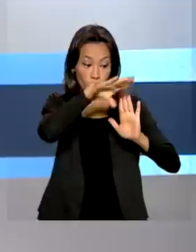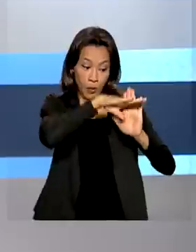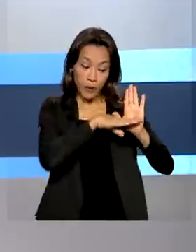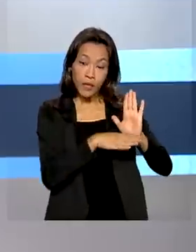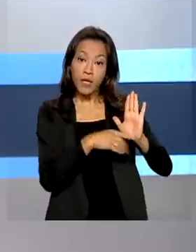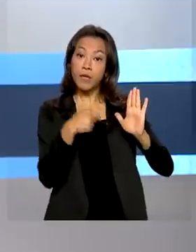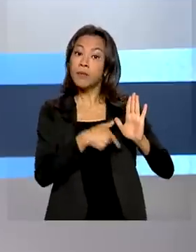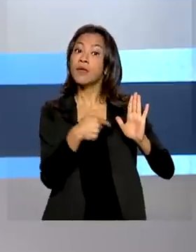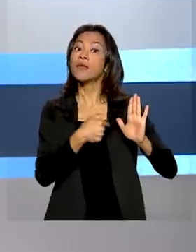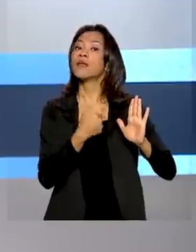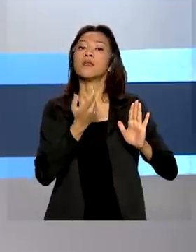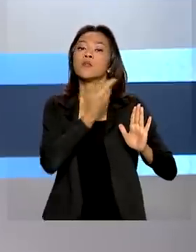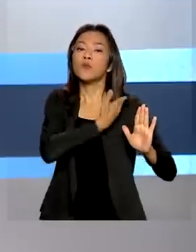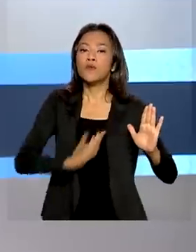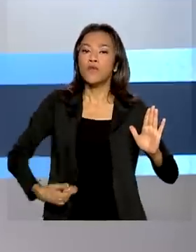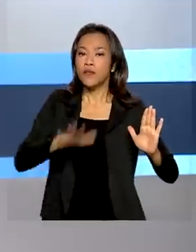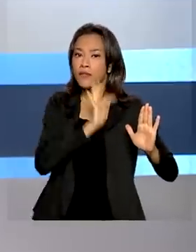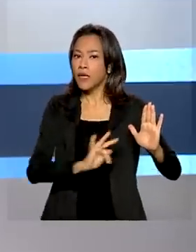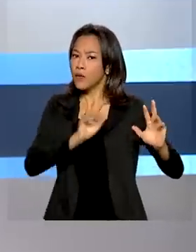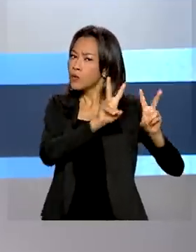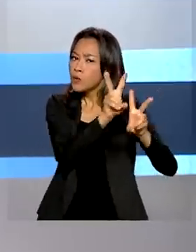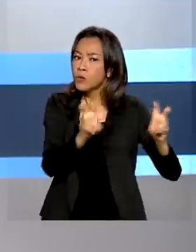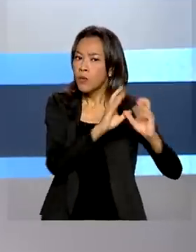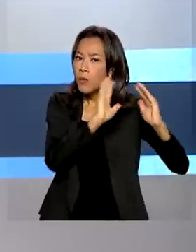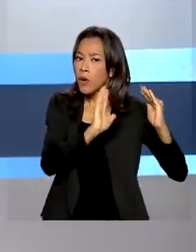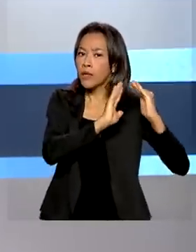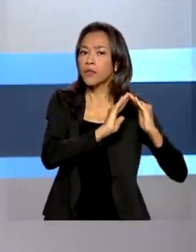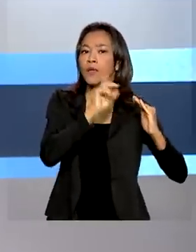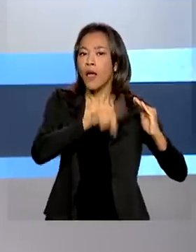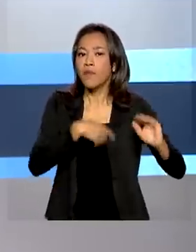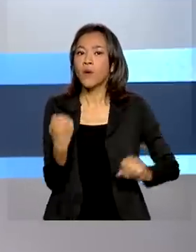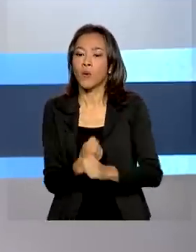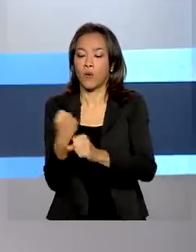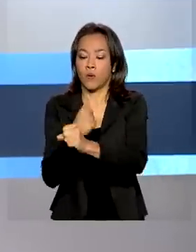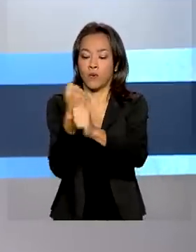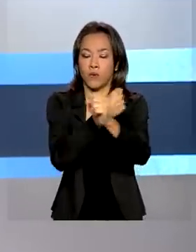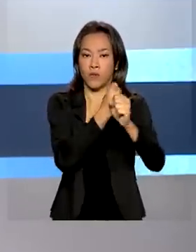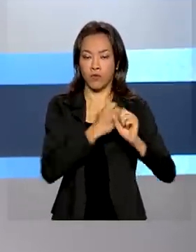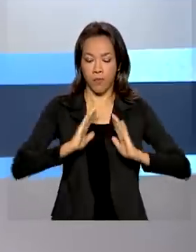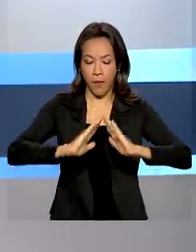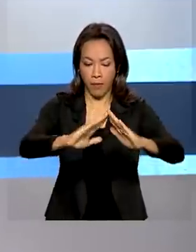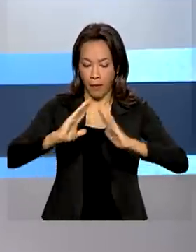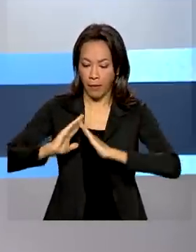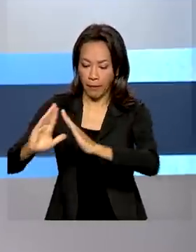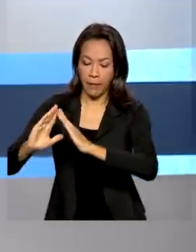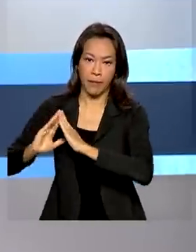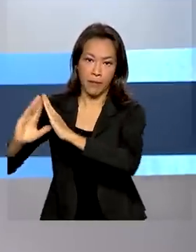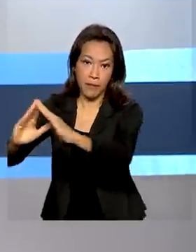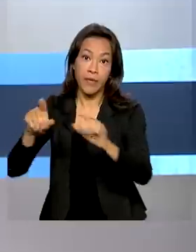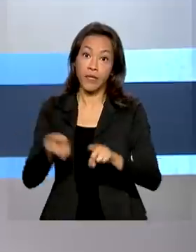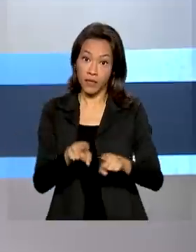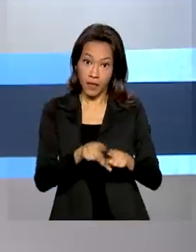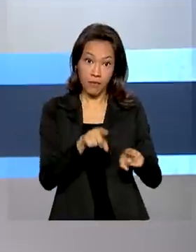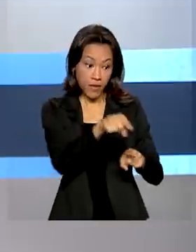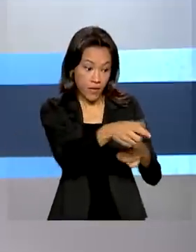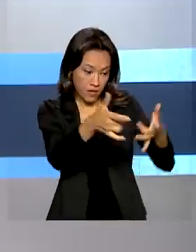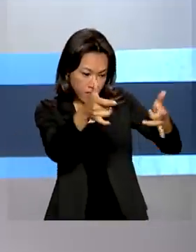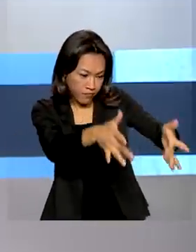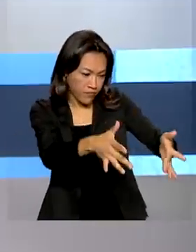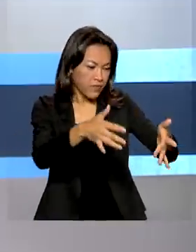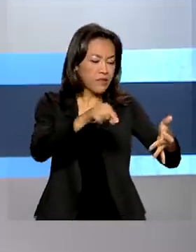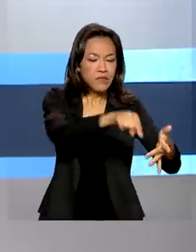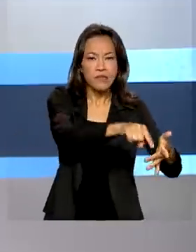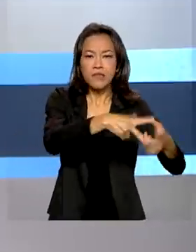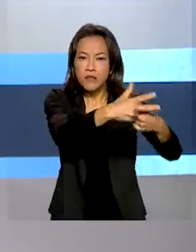do Governo Federal passa a incluir projetos de construção de conjuntos habitacionais e de recuperação de imóveis urbanos.